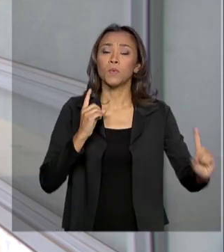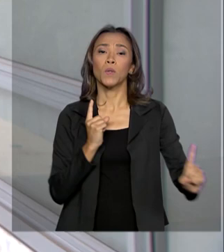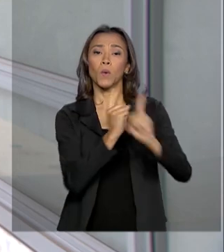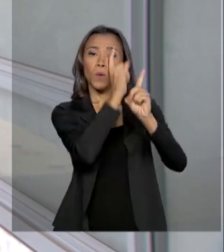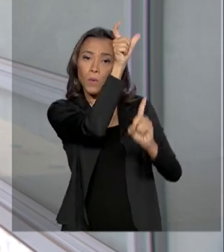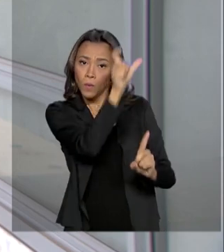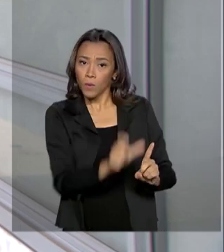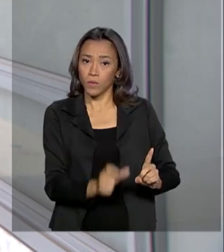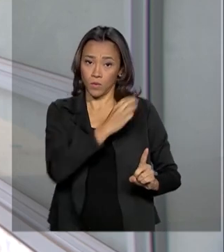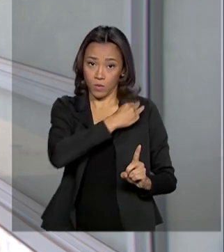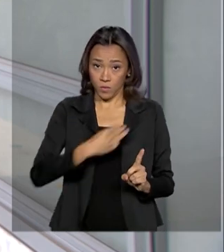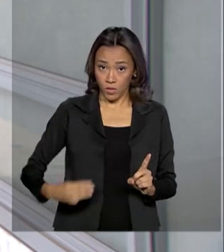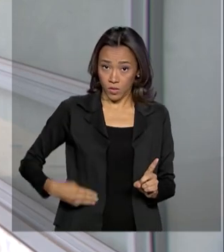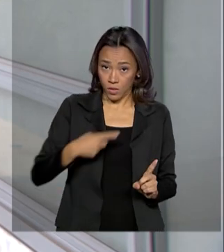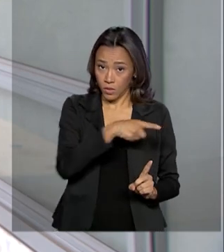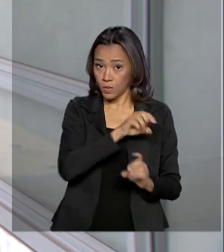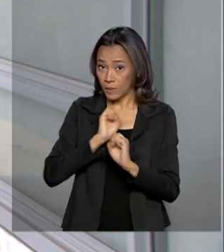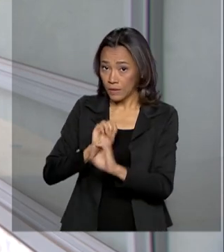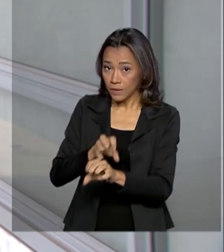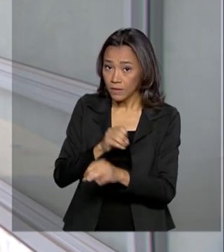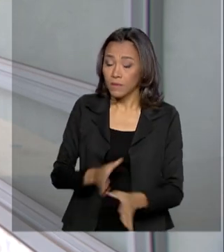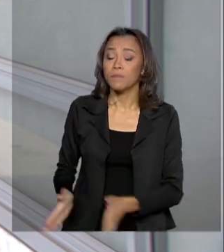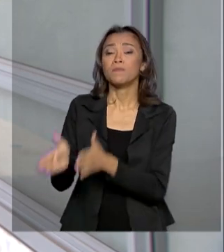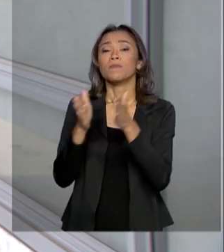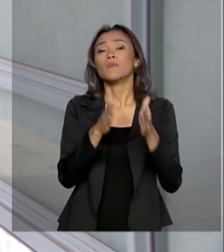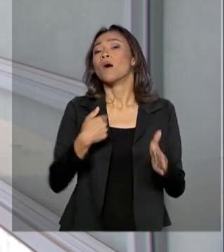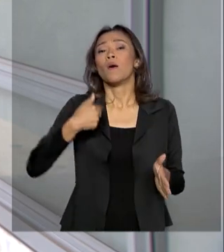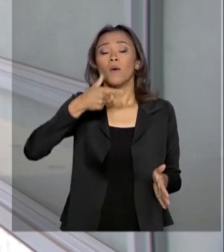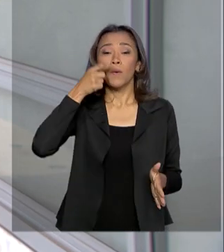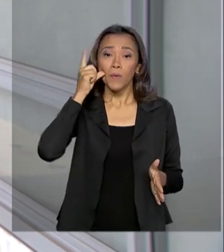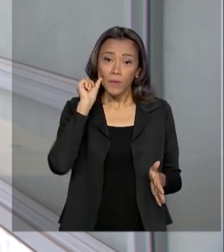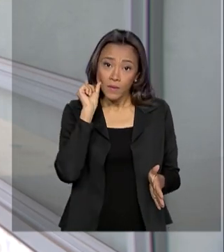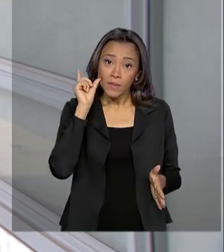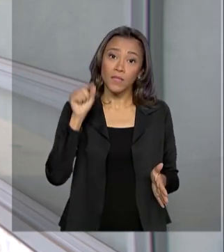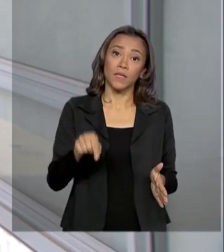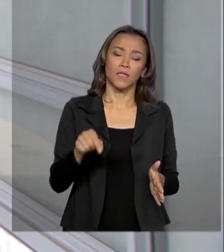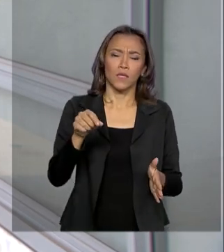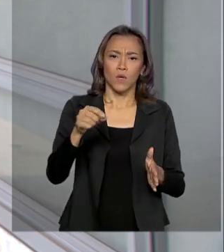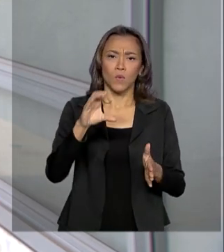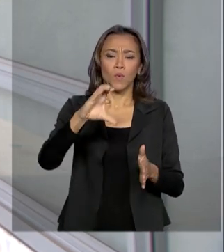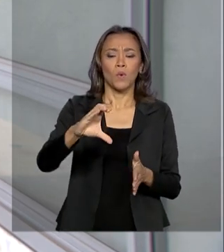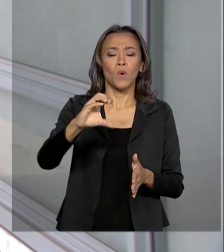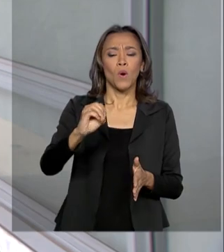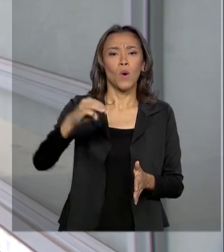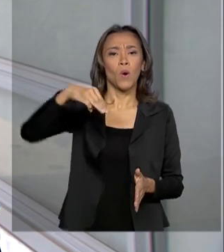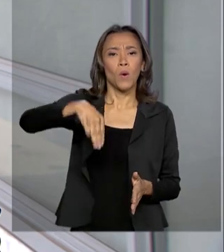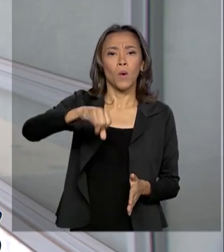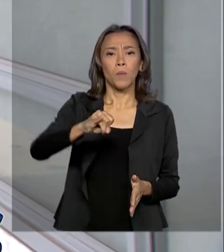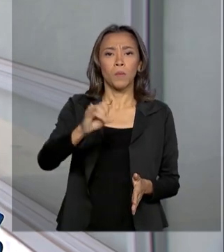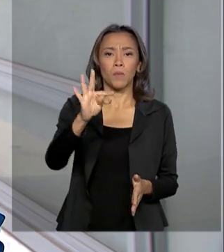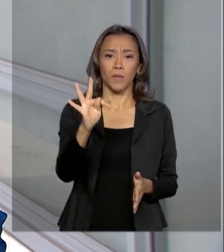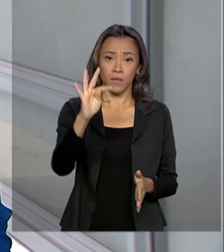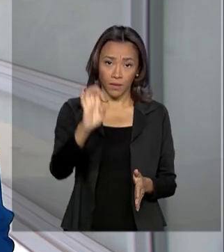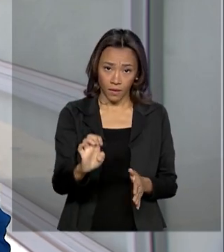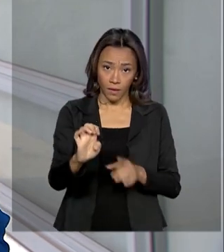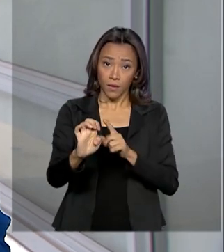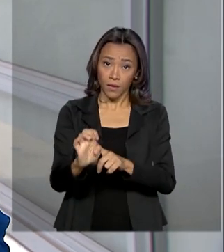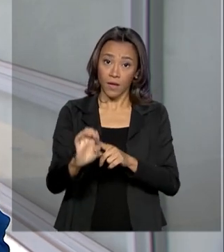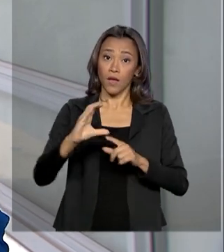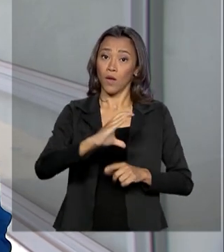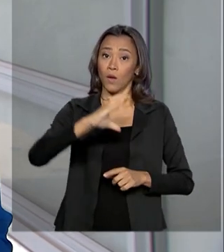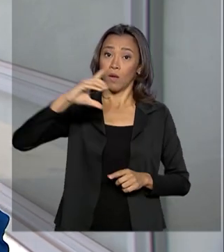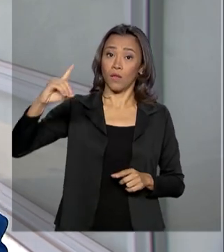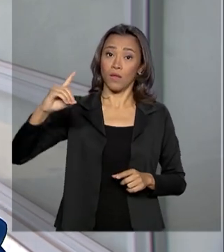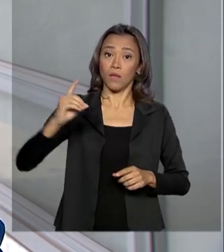Abraham Ventraup. E ontem, terça-feira, o comitê gestor Brasil OCDE, que é presidido pela Casa Civil, se